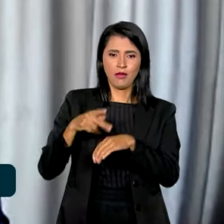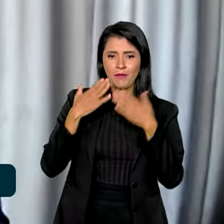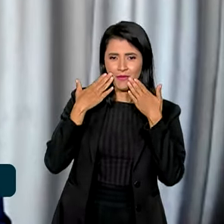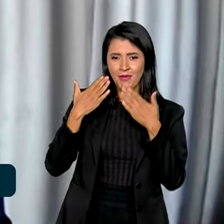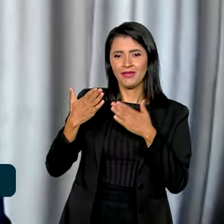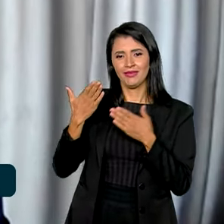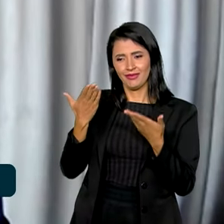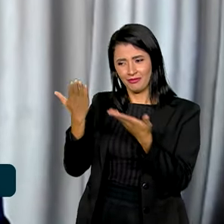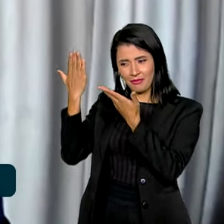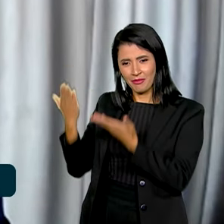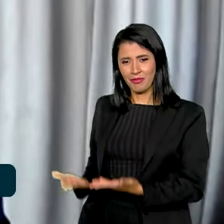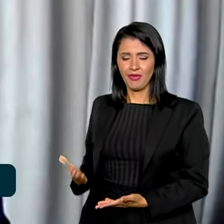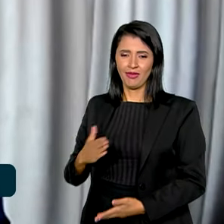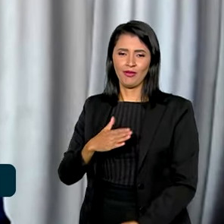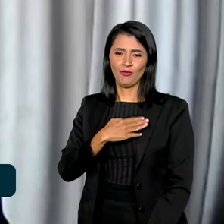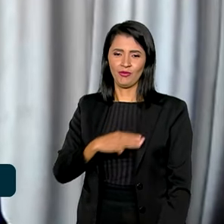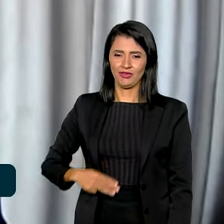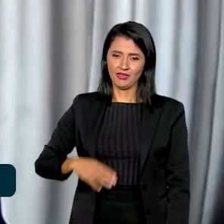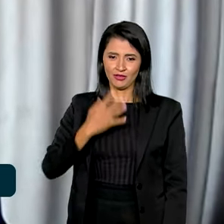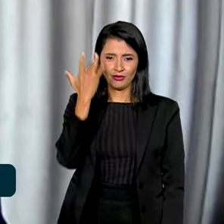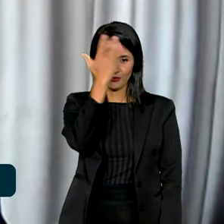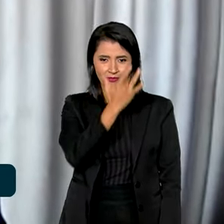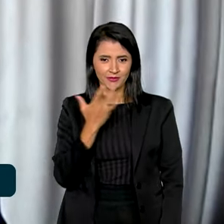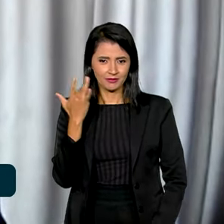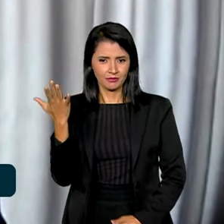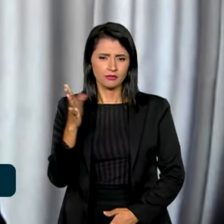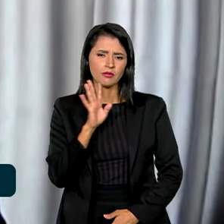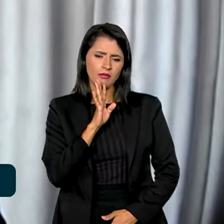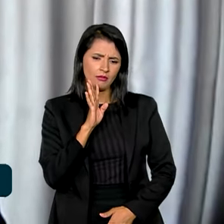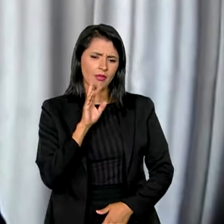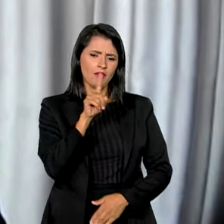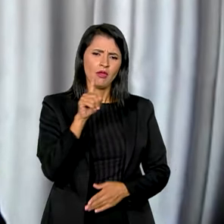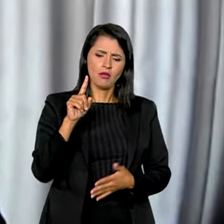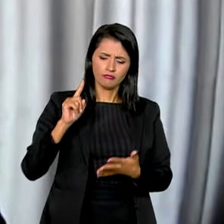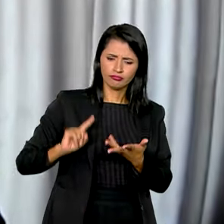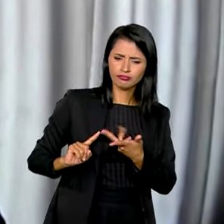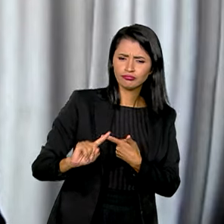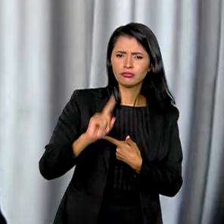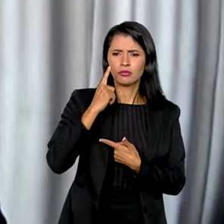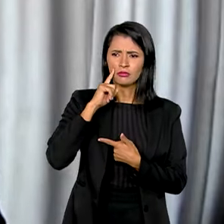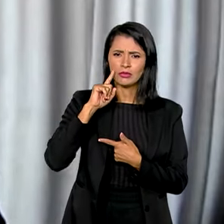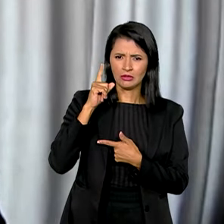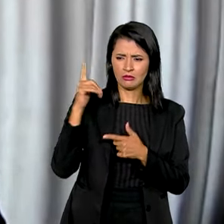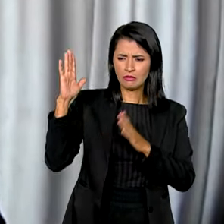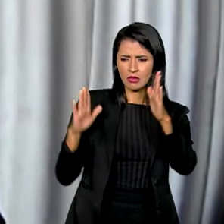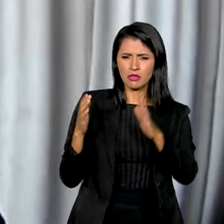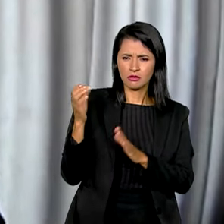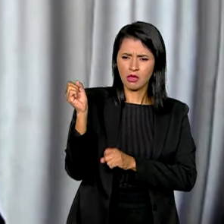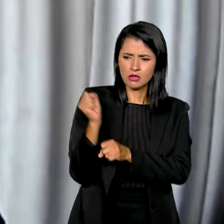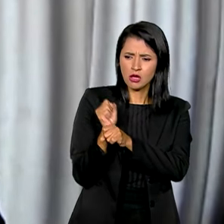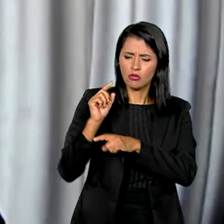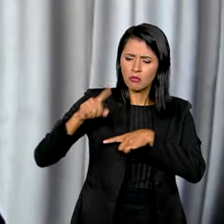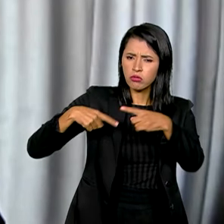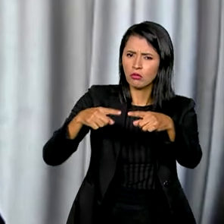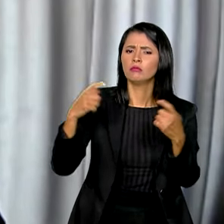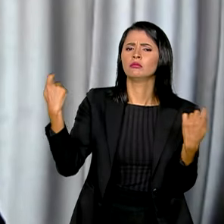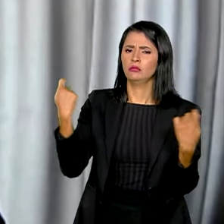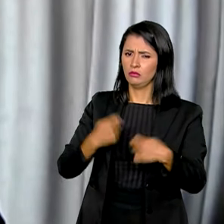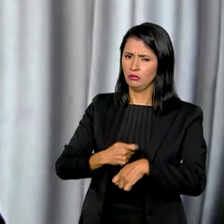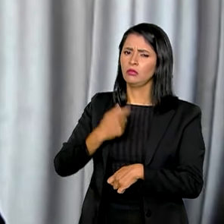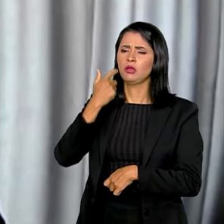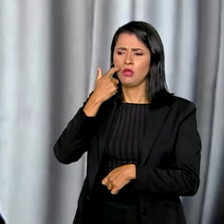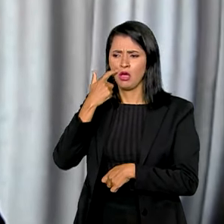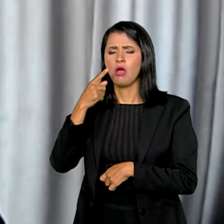pelo ministro Fernando Haddad. Reconhecendo os avanços obtidos na última década, precisamos admitir que ainda